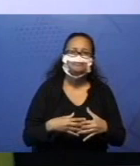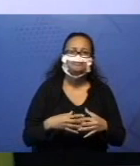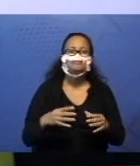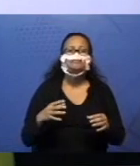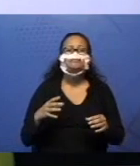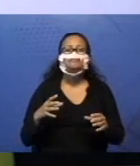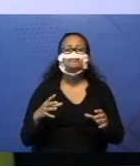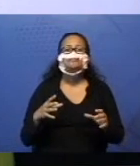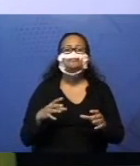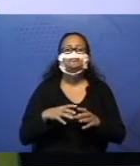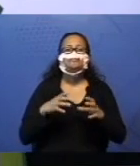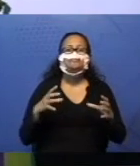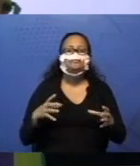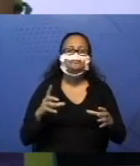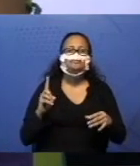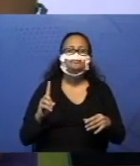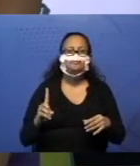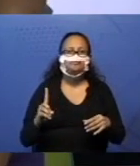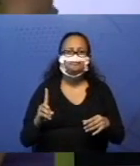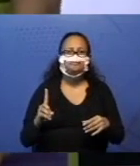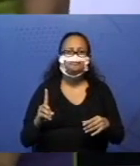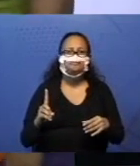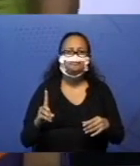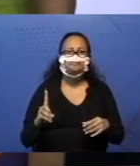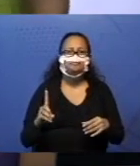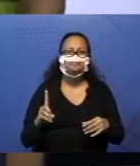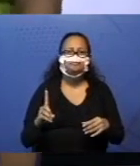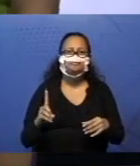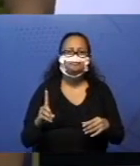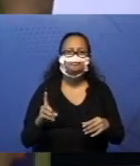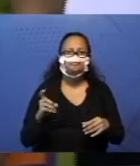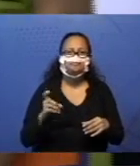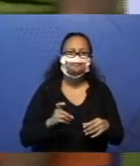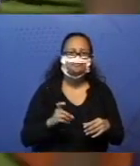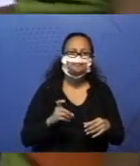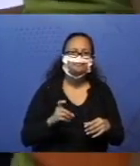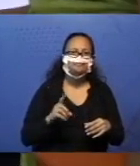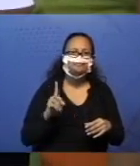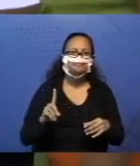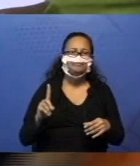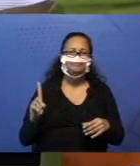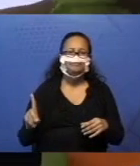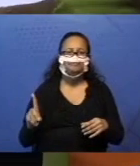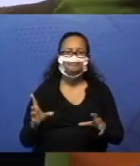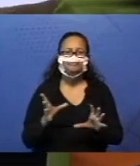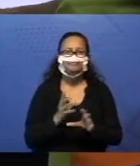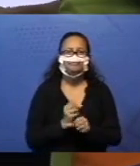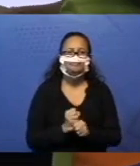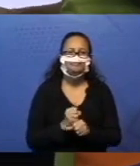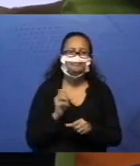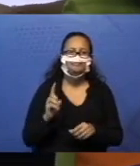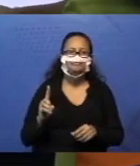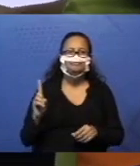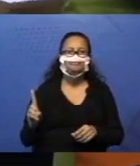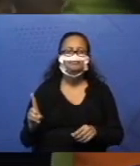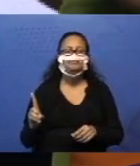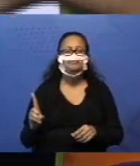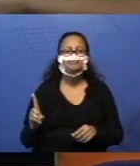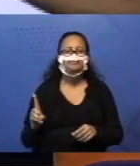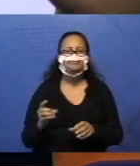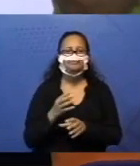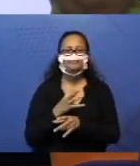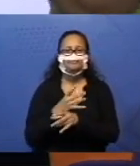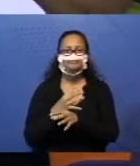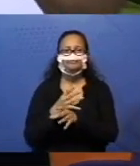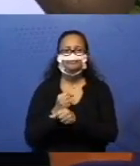também irá aumentar um. Então, ela será onze. Olha, isso que é cálculo mental.